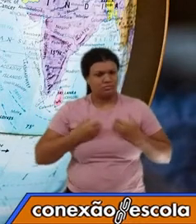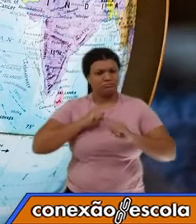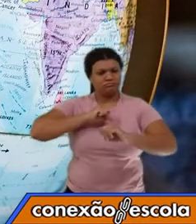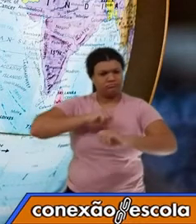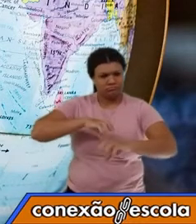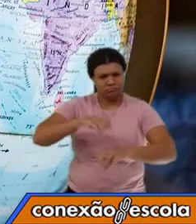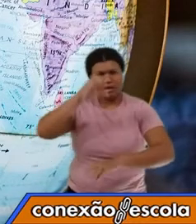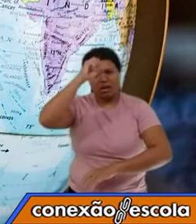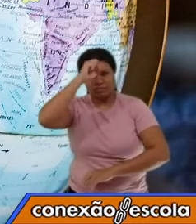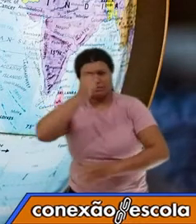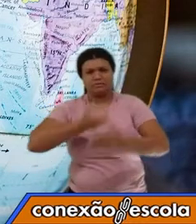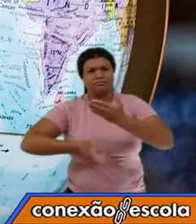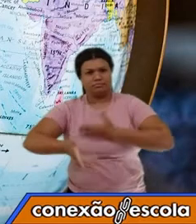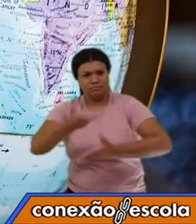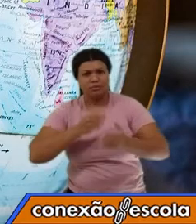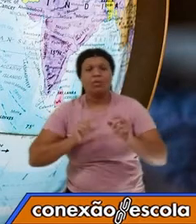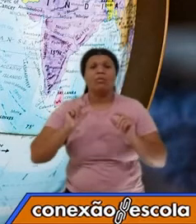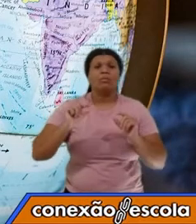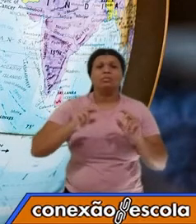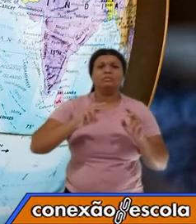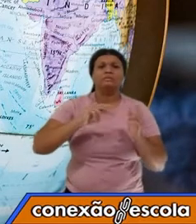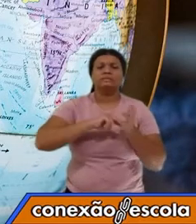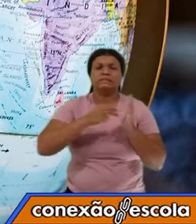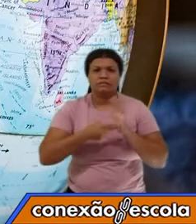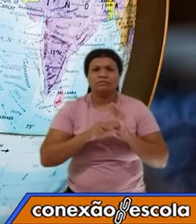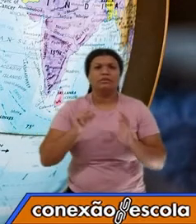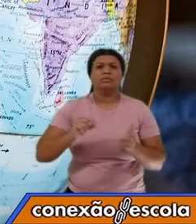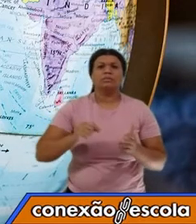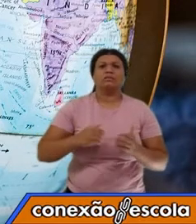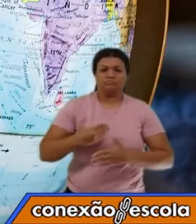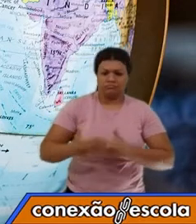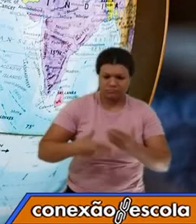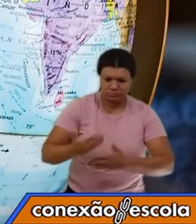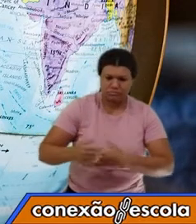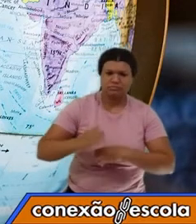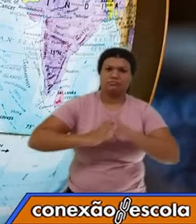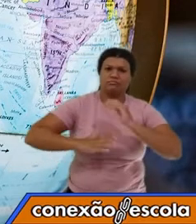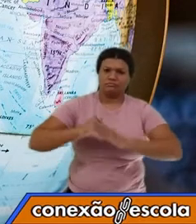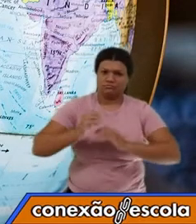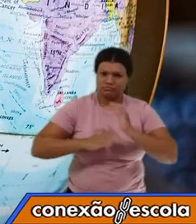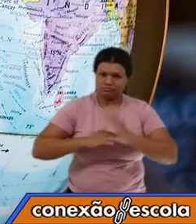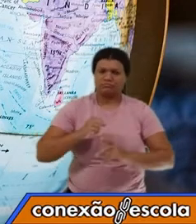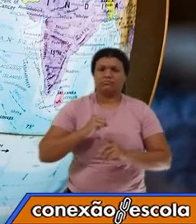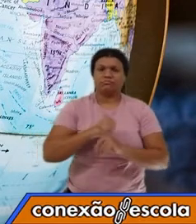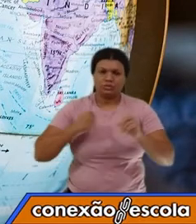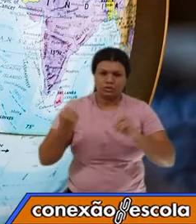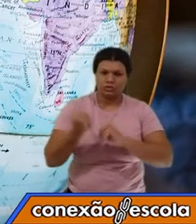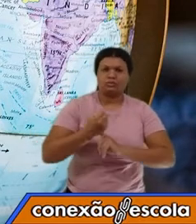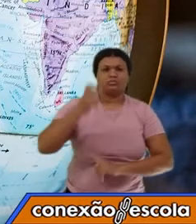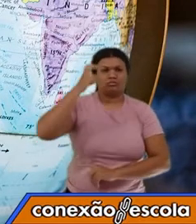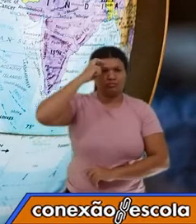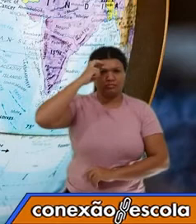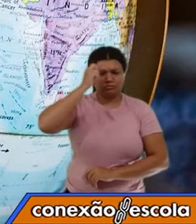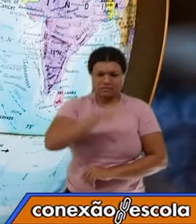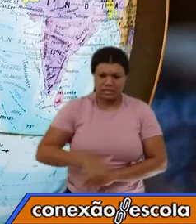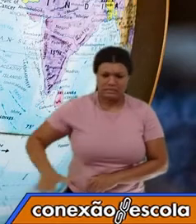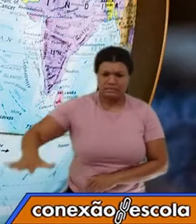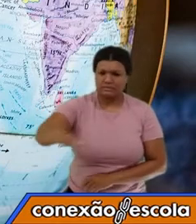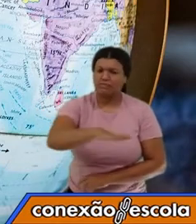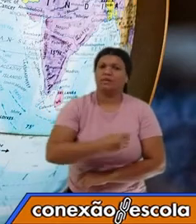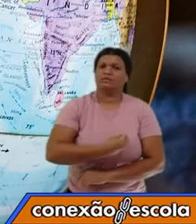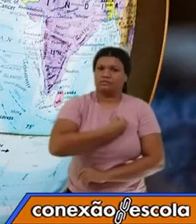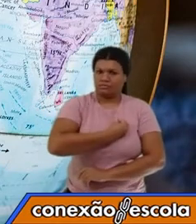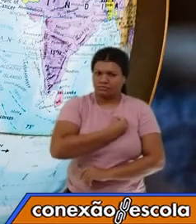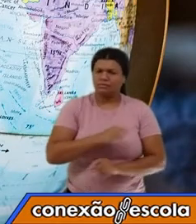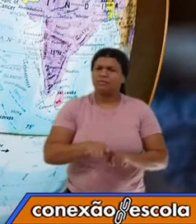a identidade sociocultural do espaço vivido. Para isso, nós precisamos antes